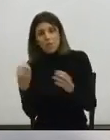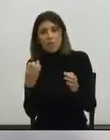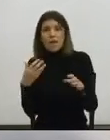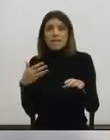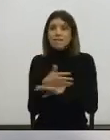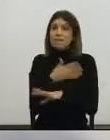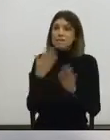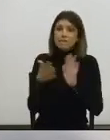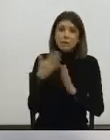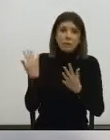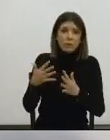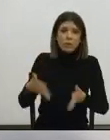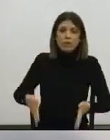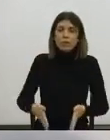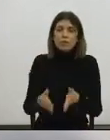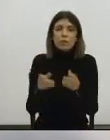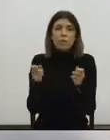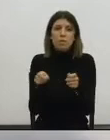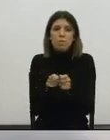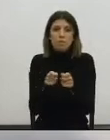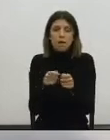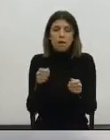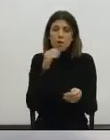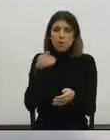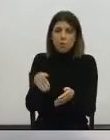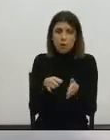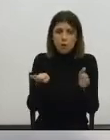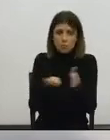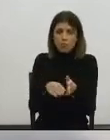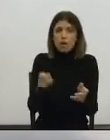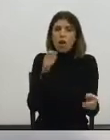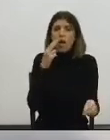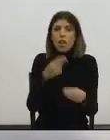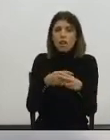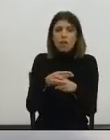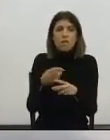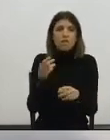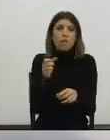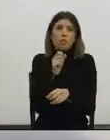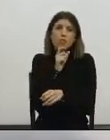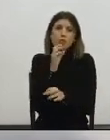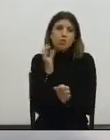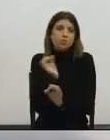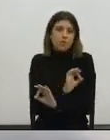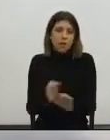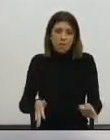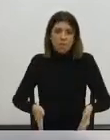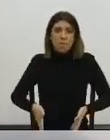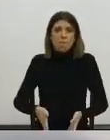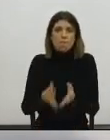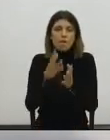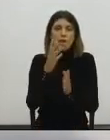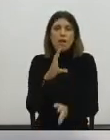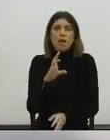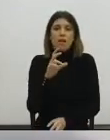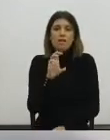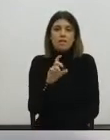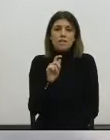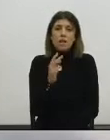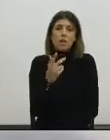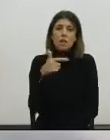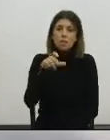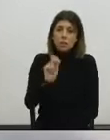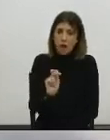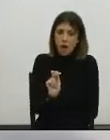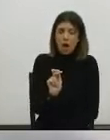emergência para fazer no Caneiro de Alcântara, é uma excelente ocasião para repensar toda a Avenida de Ceuta e para ir, pelo menos,